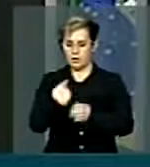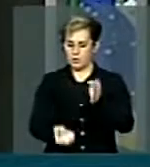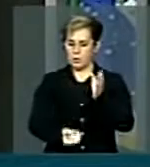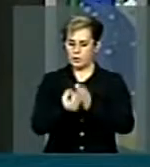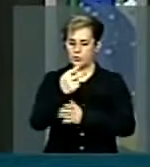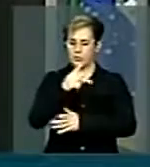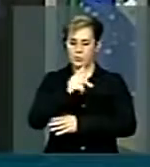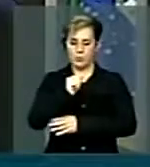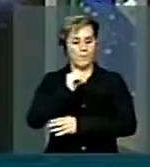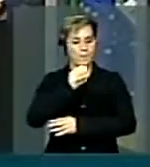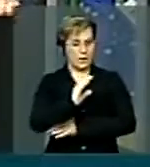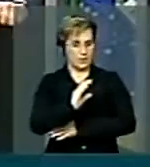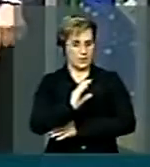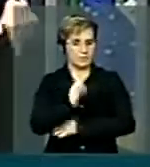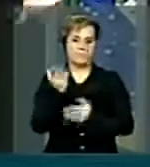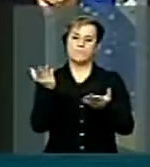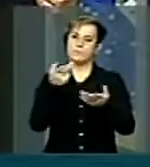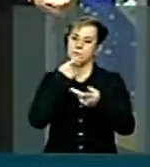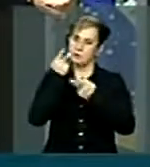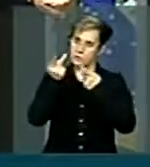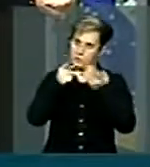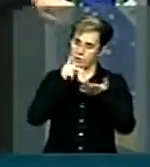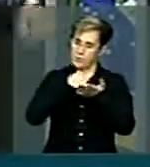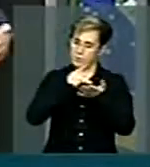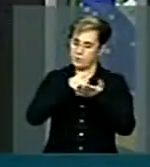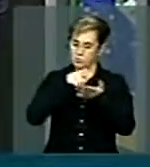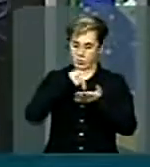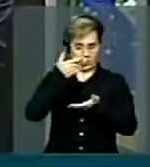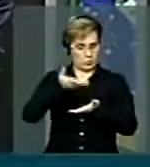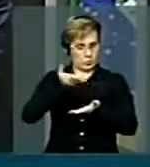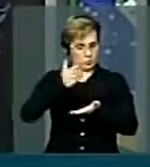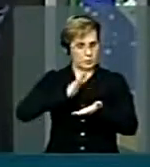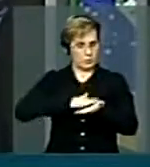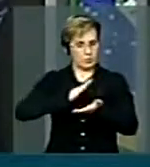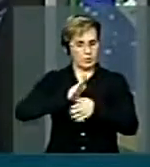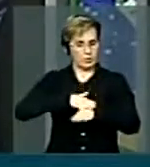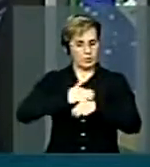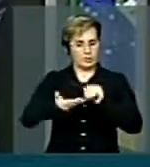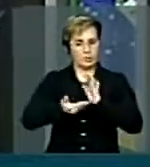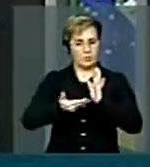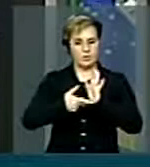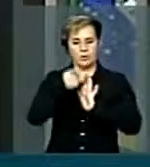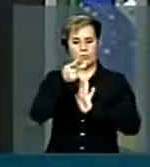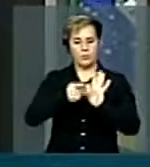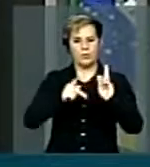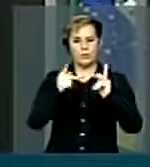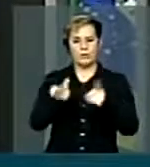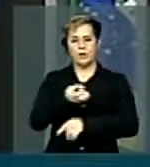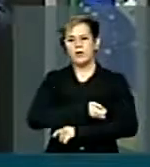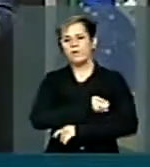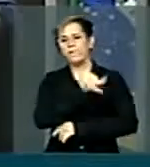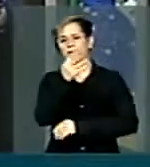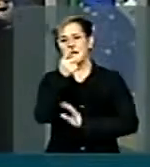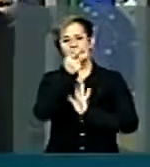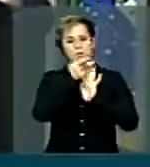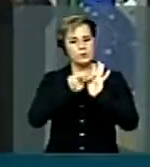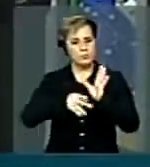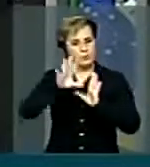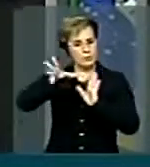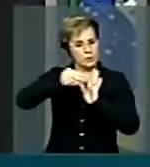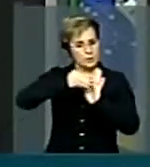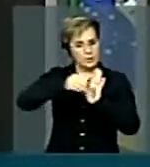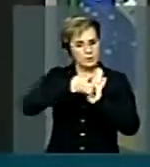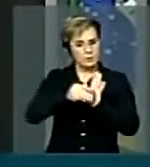que era, na verdade, disse aqui dessa tribuna, quando ele foi criado, um programa que reuniu uma série de outros programas,